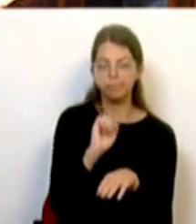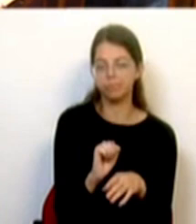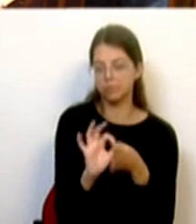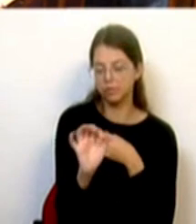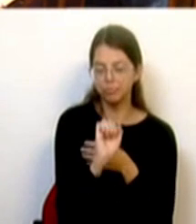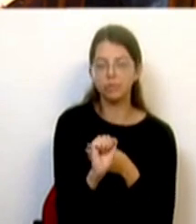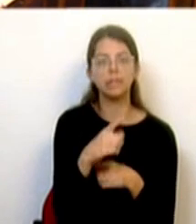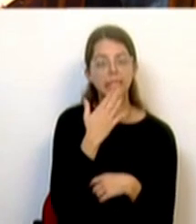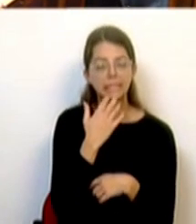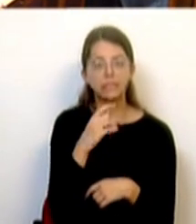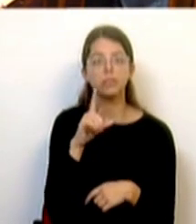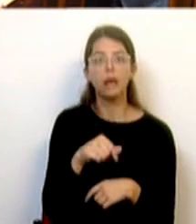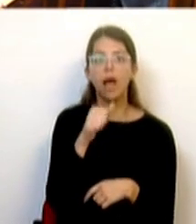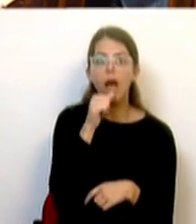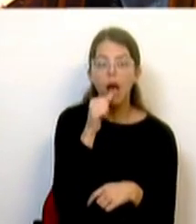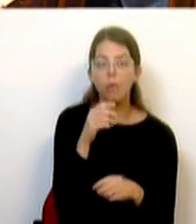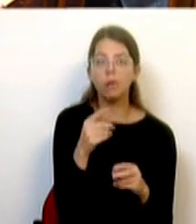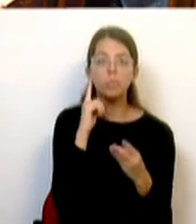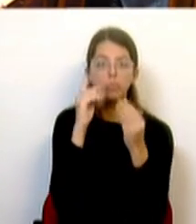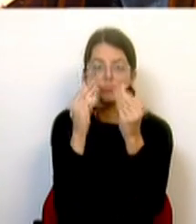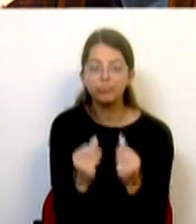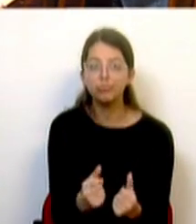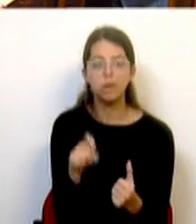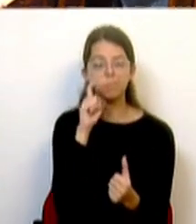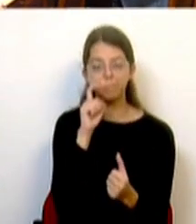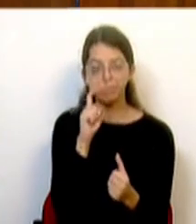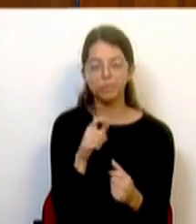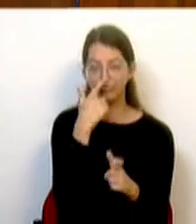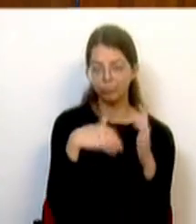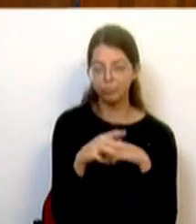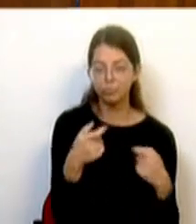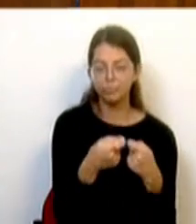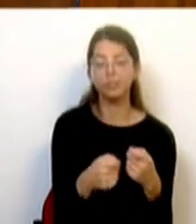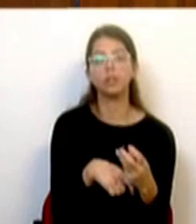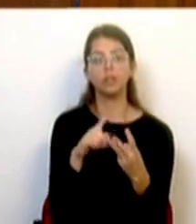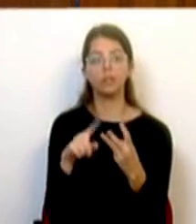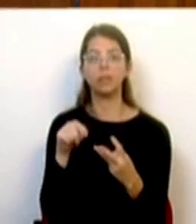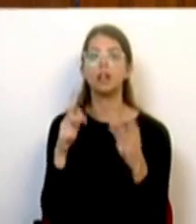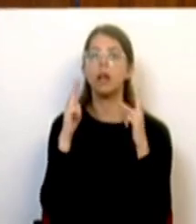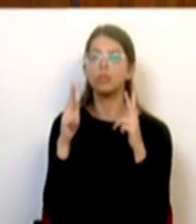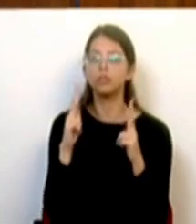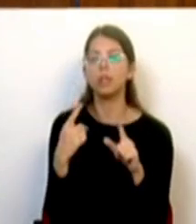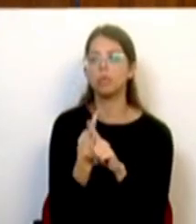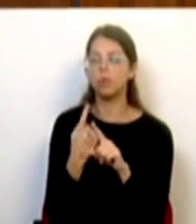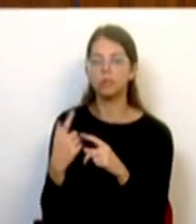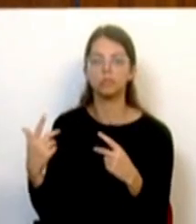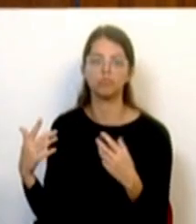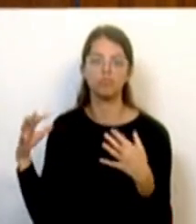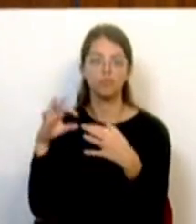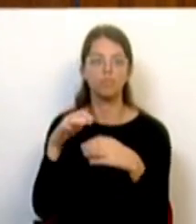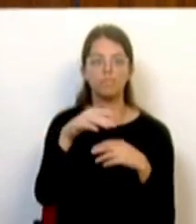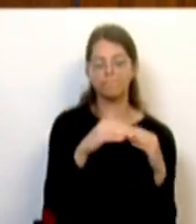necessidades de água às populações, seja para assegurar a ligação às autostradas. Torna-se